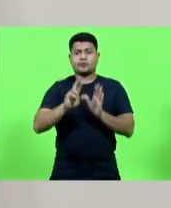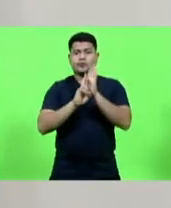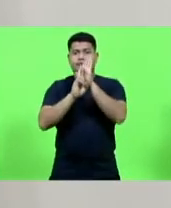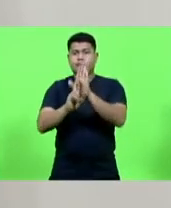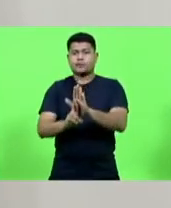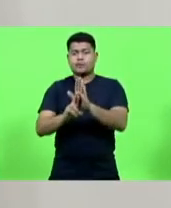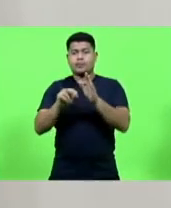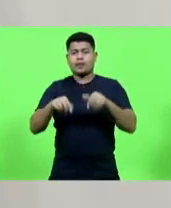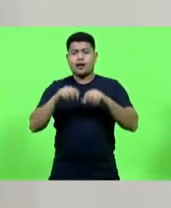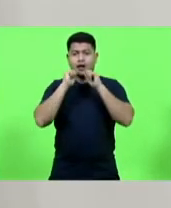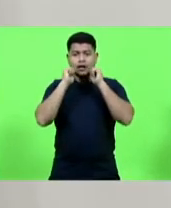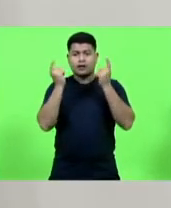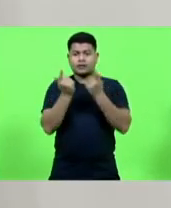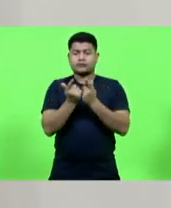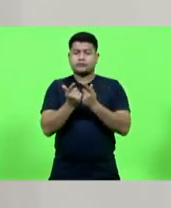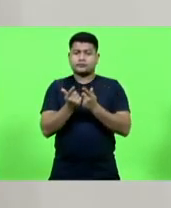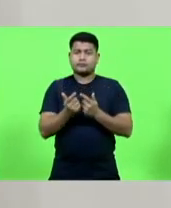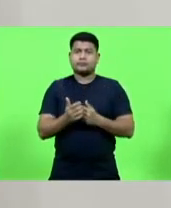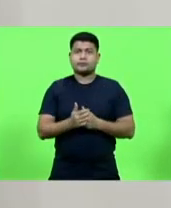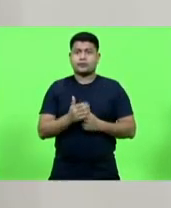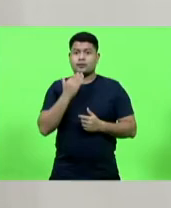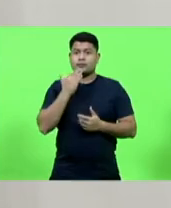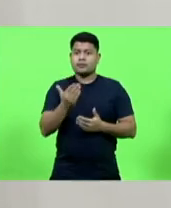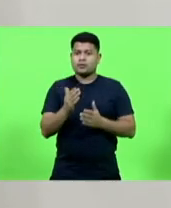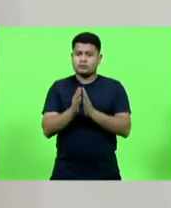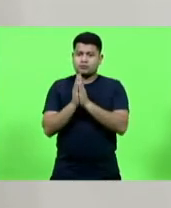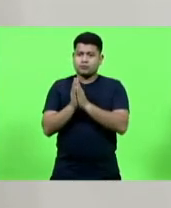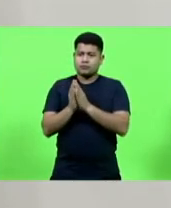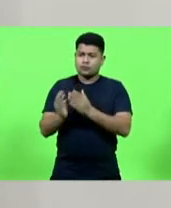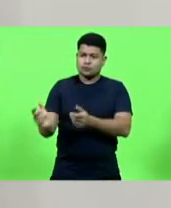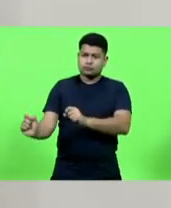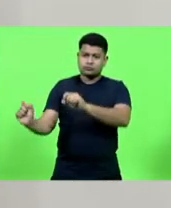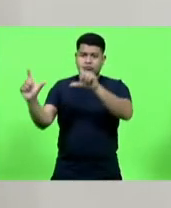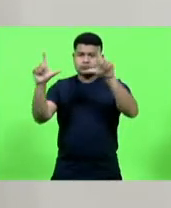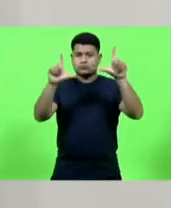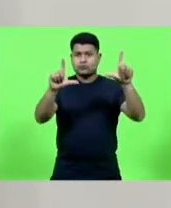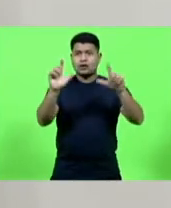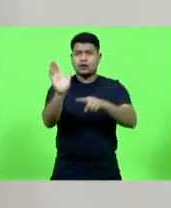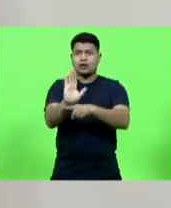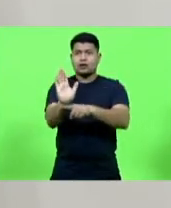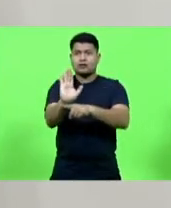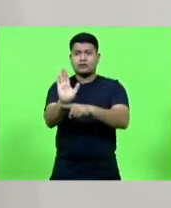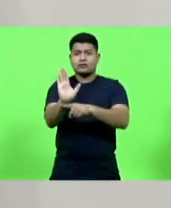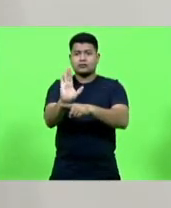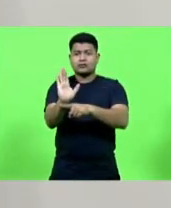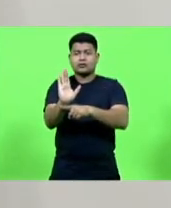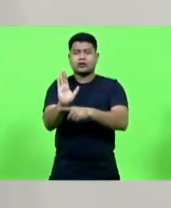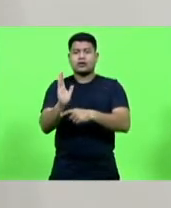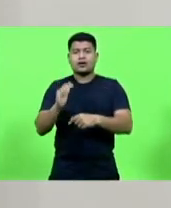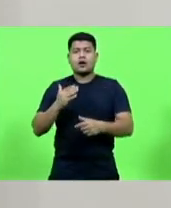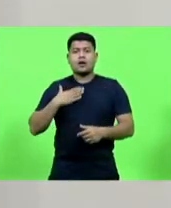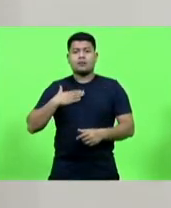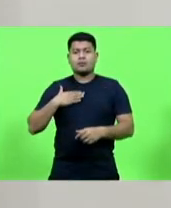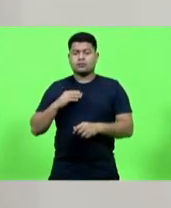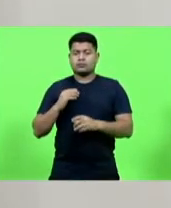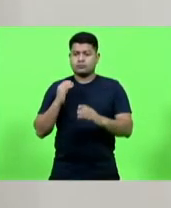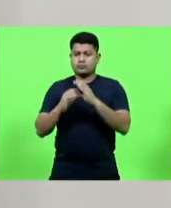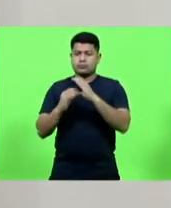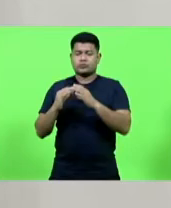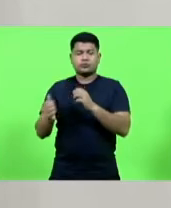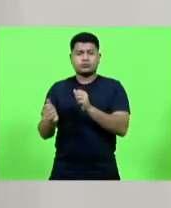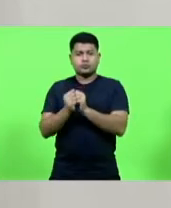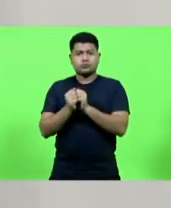na Assembleia Legislativa. Eu peço então para a técnica, por gentileza, passar um vídeo feito pela minha comunicação numa escola